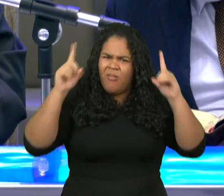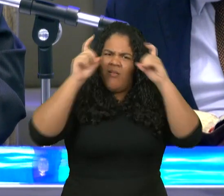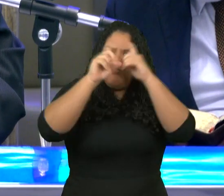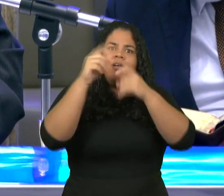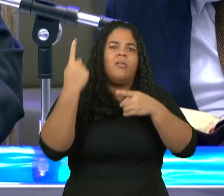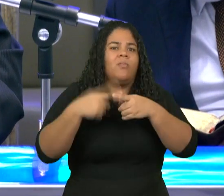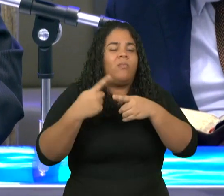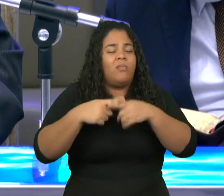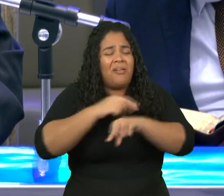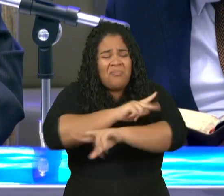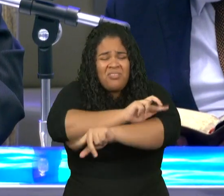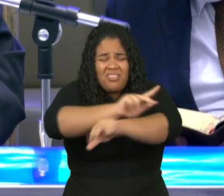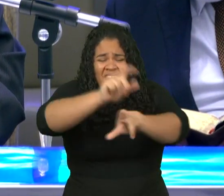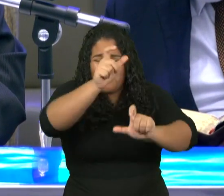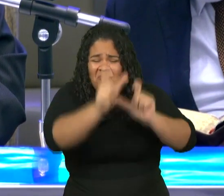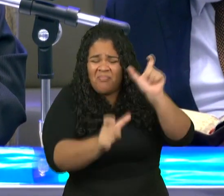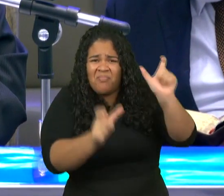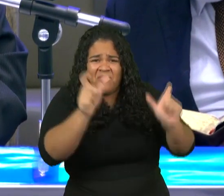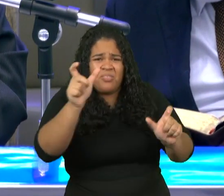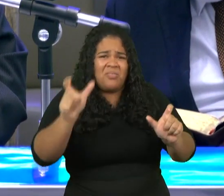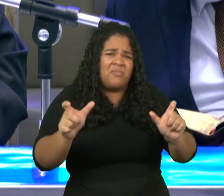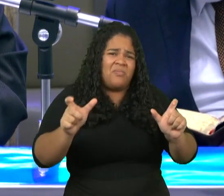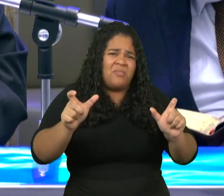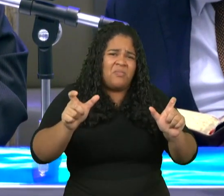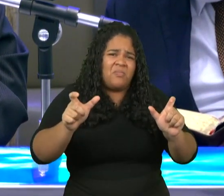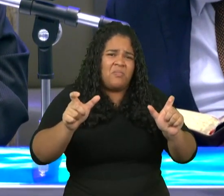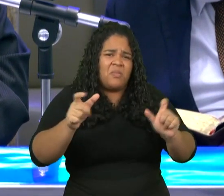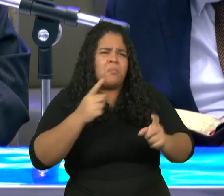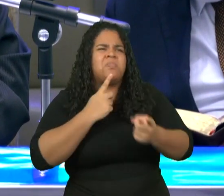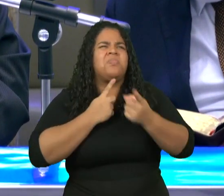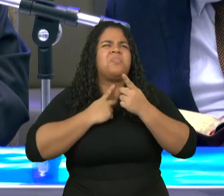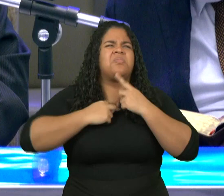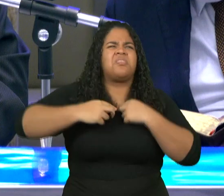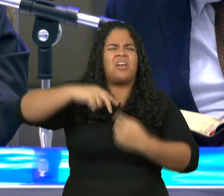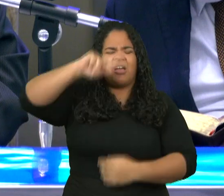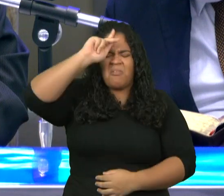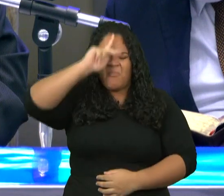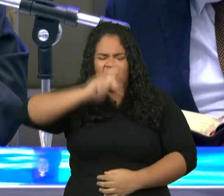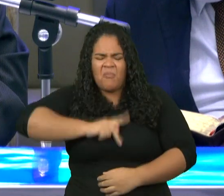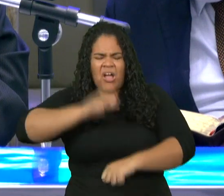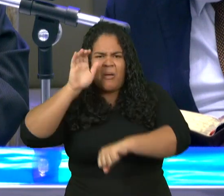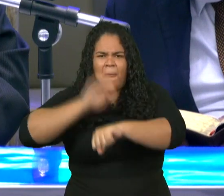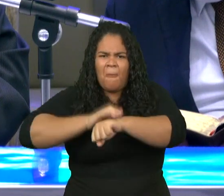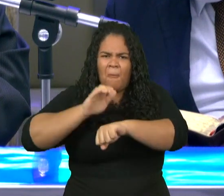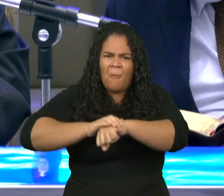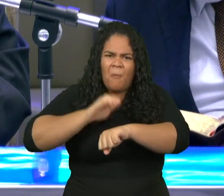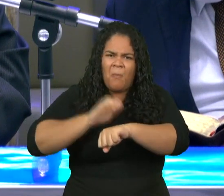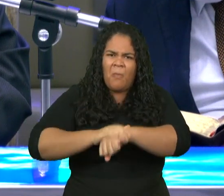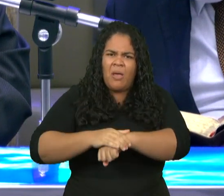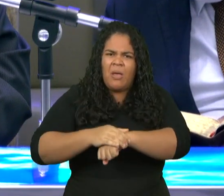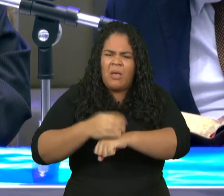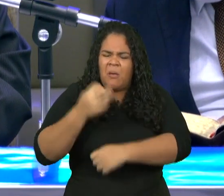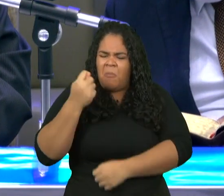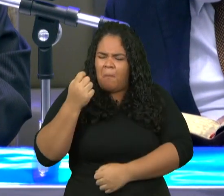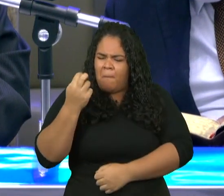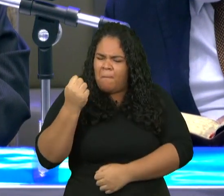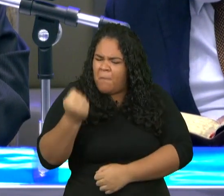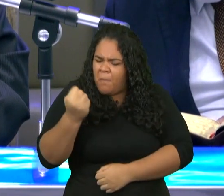amantes de si mesmos, afarentos, presunçosos, soberbos,